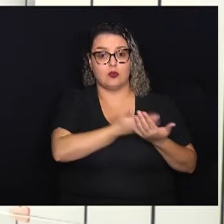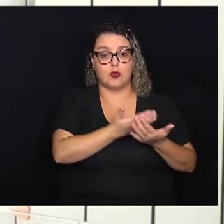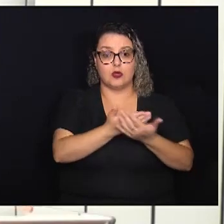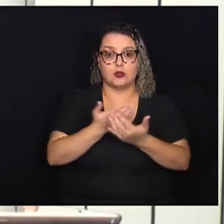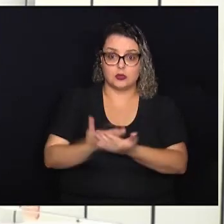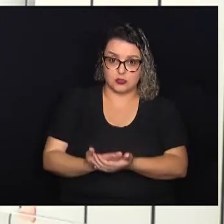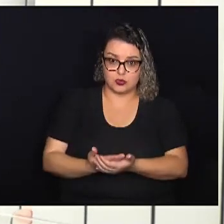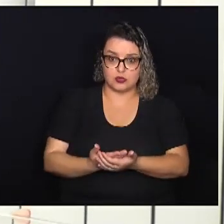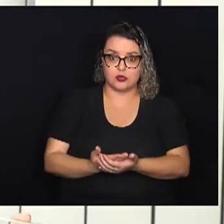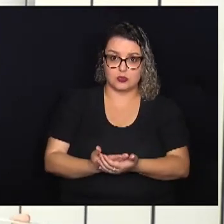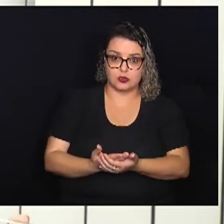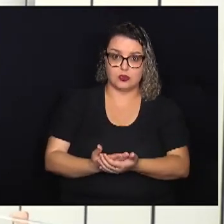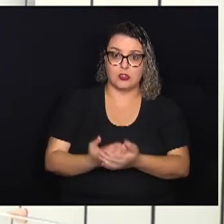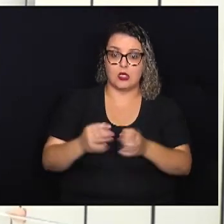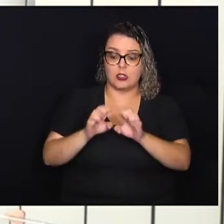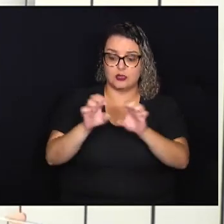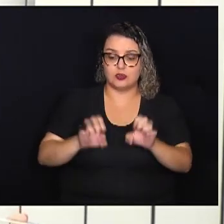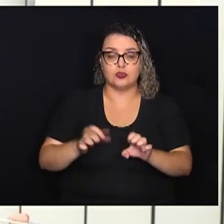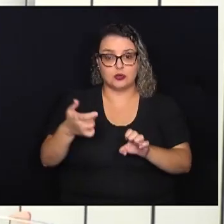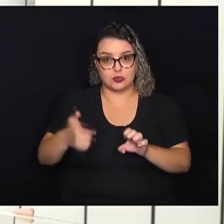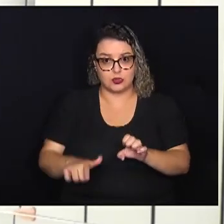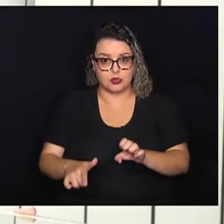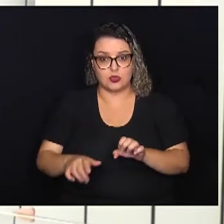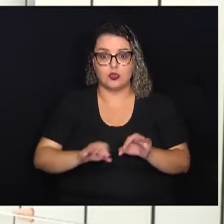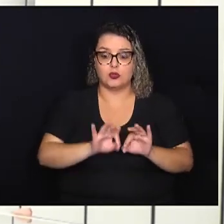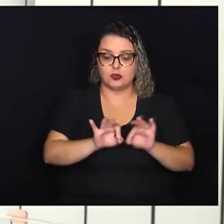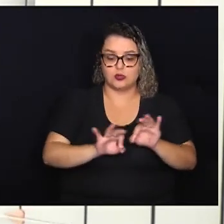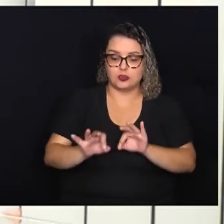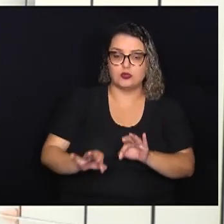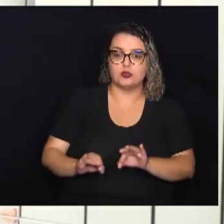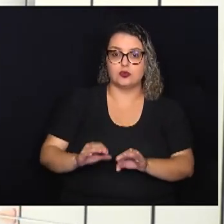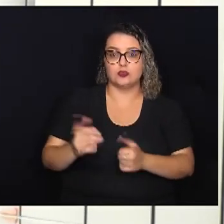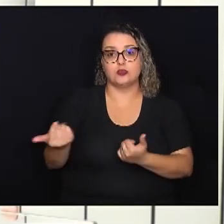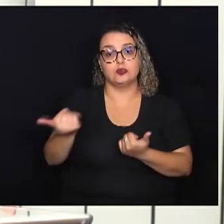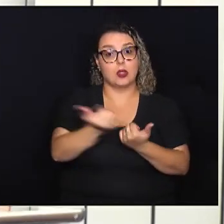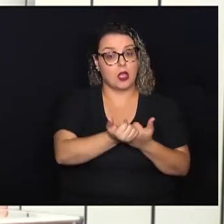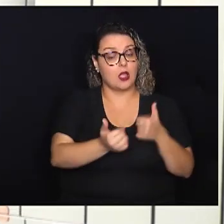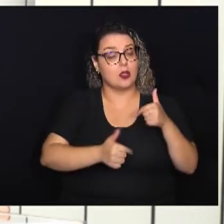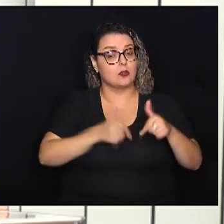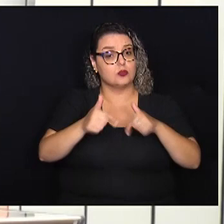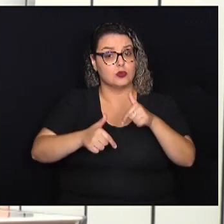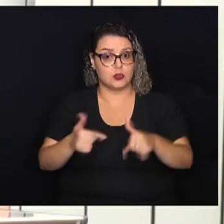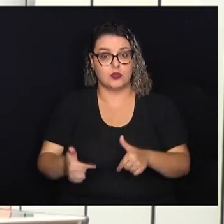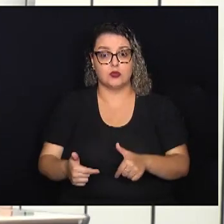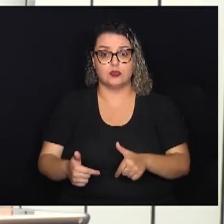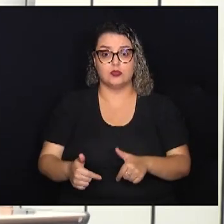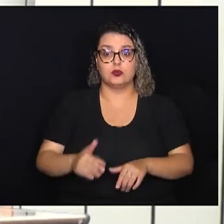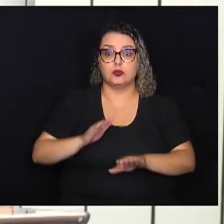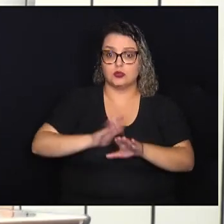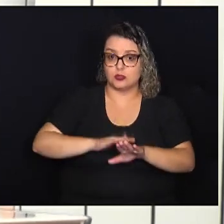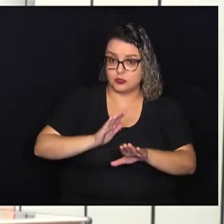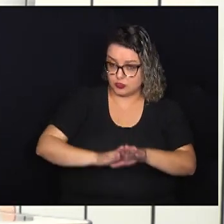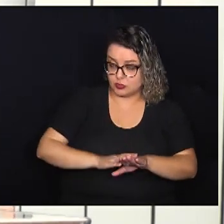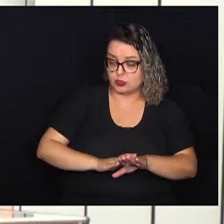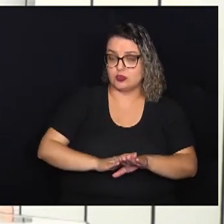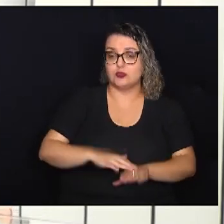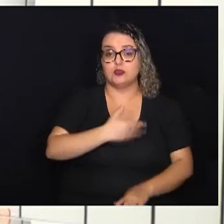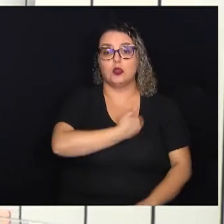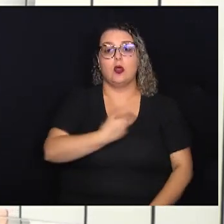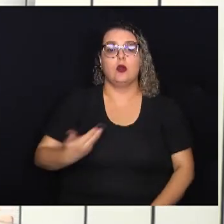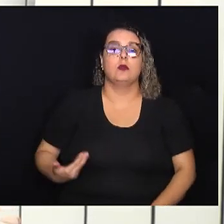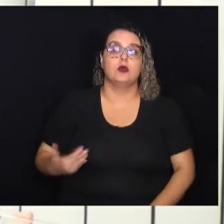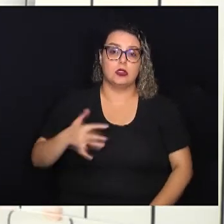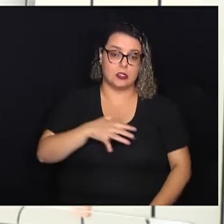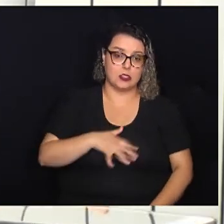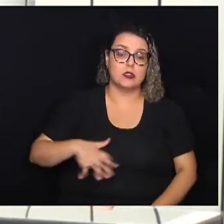sobre a reestruturação dos planos de cargos dos trabalhadores do funcionalismo público municipal nesta